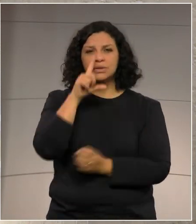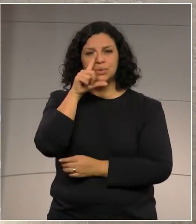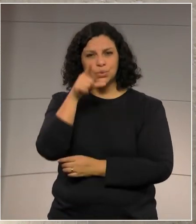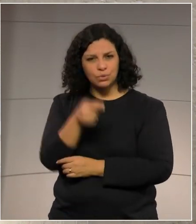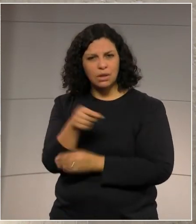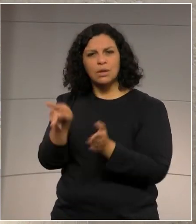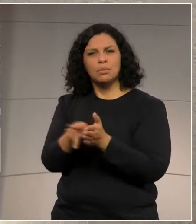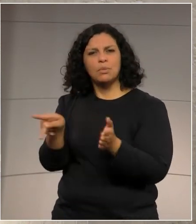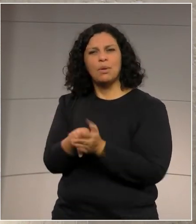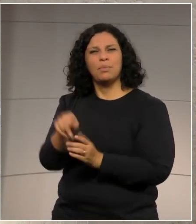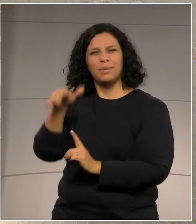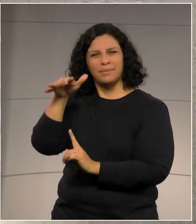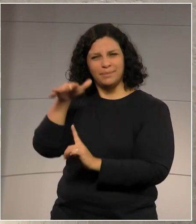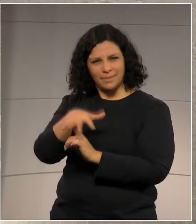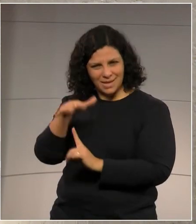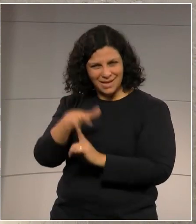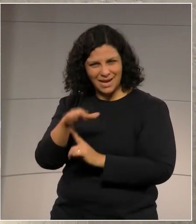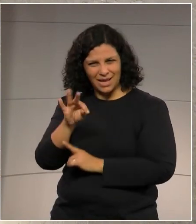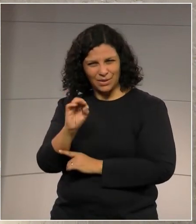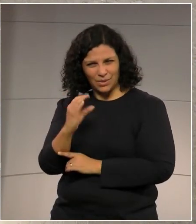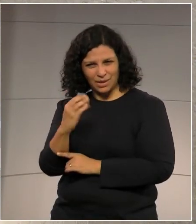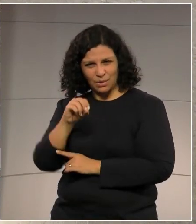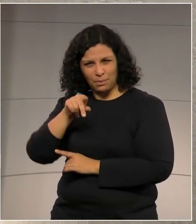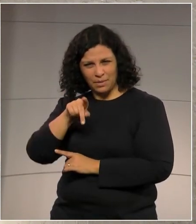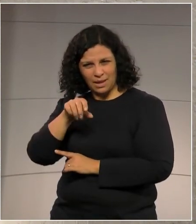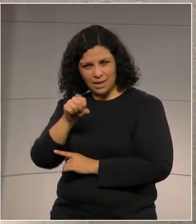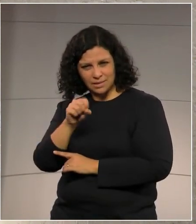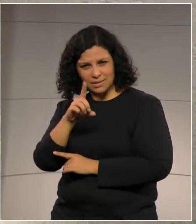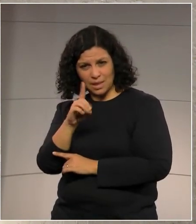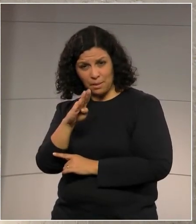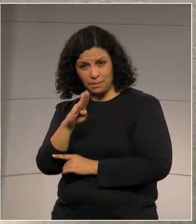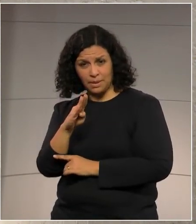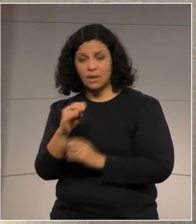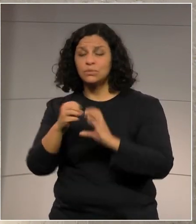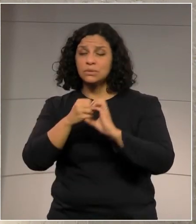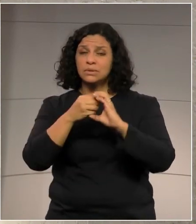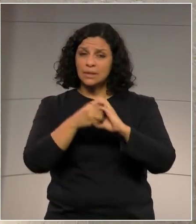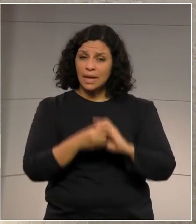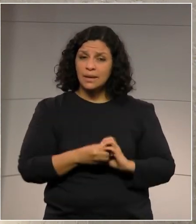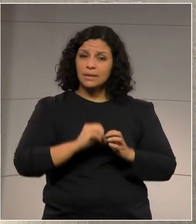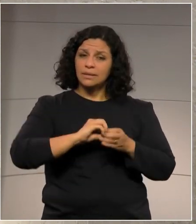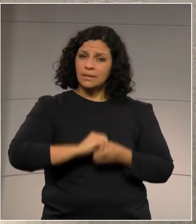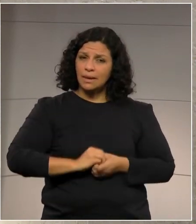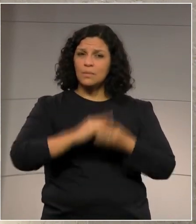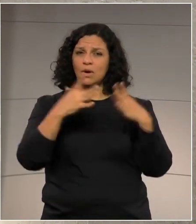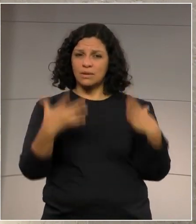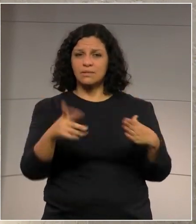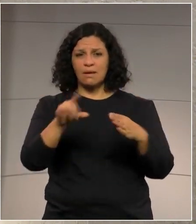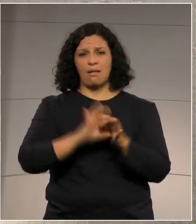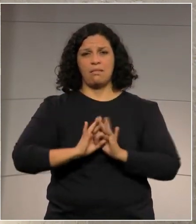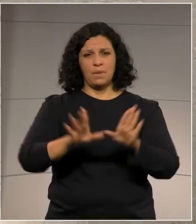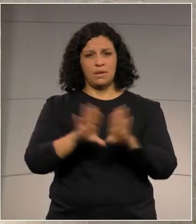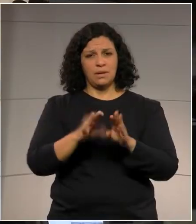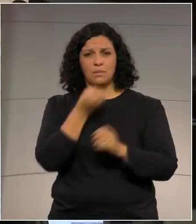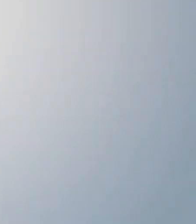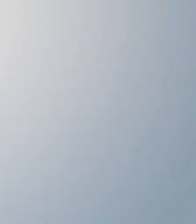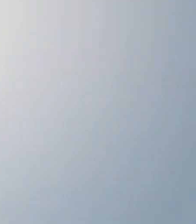Paraná. Então, parabéns, vamos trabalhar. Democracia é liberdade. Obrigado, boa tarde, bom trabalho.